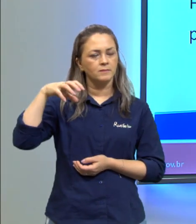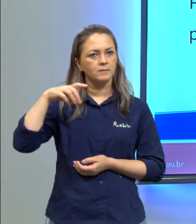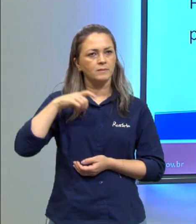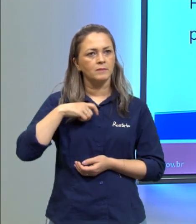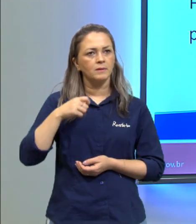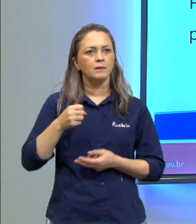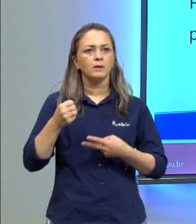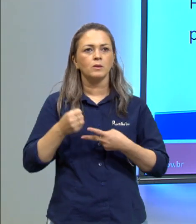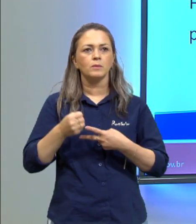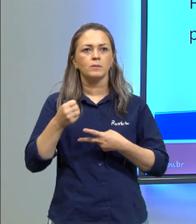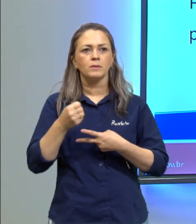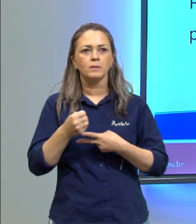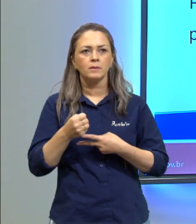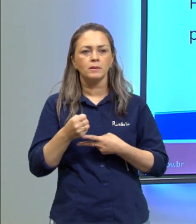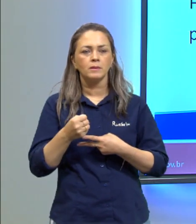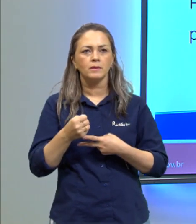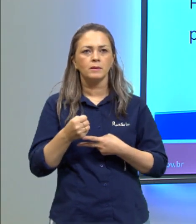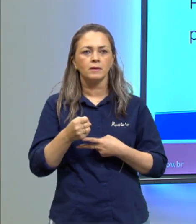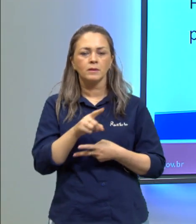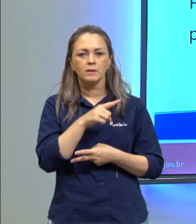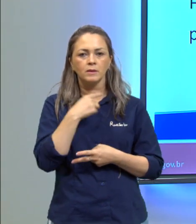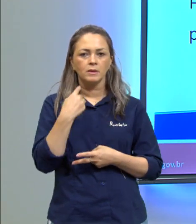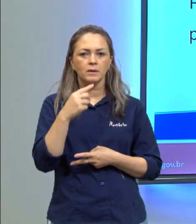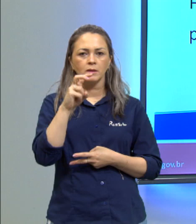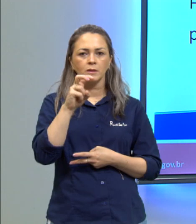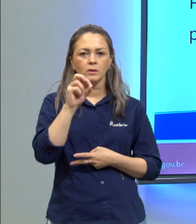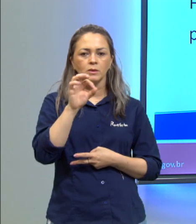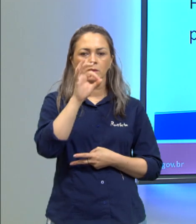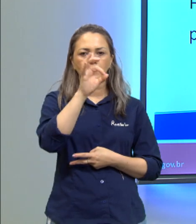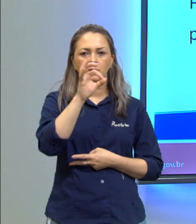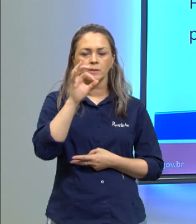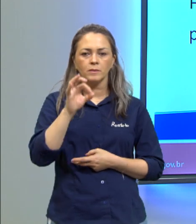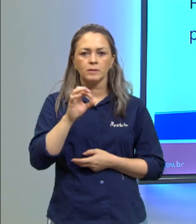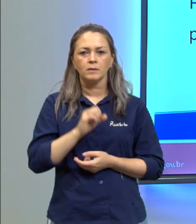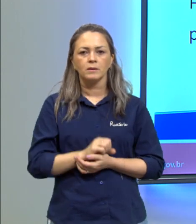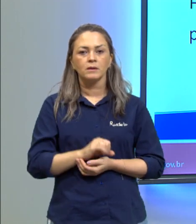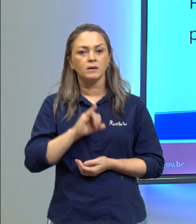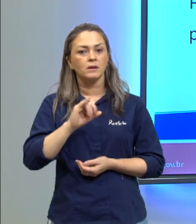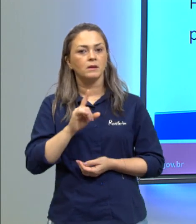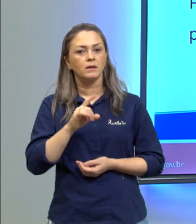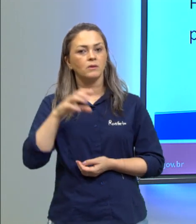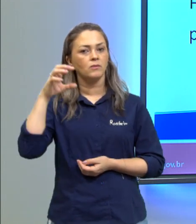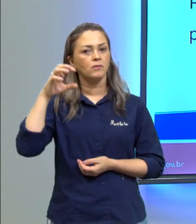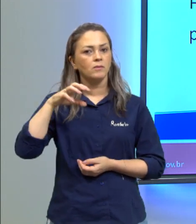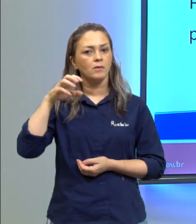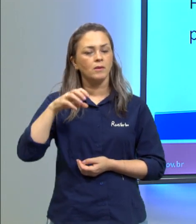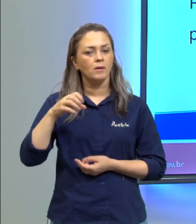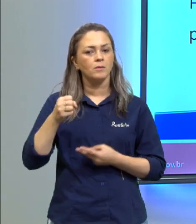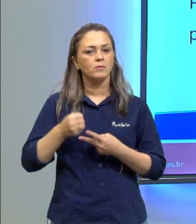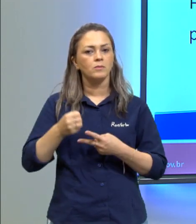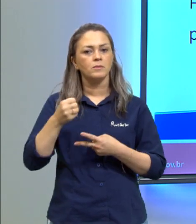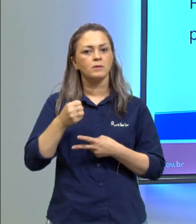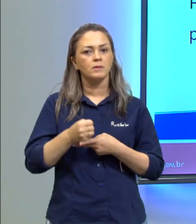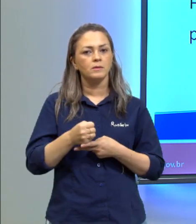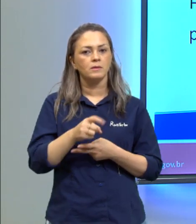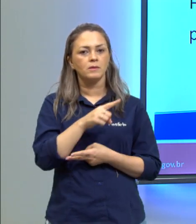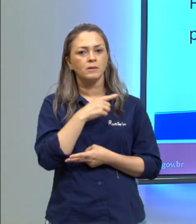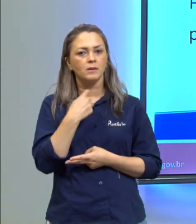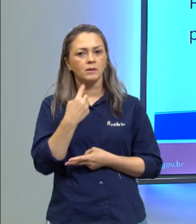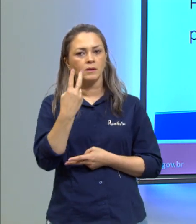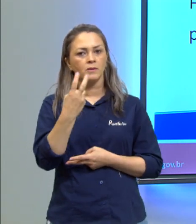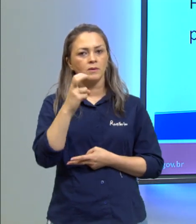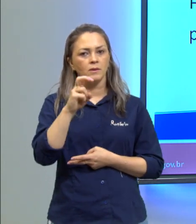probabilidade de que a pessoa atrase em 50%. E se não chove tem uma probabilidade de que a pessoa se atrase de